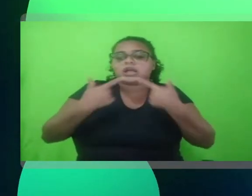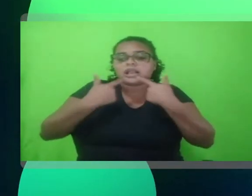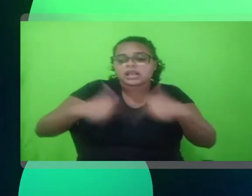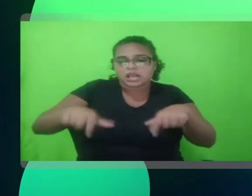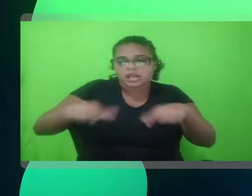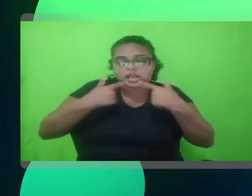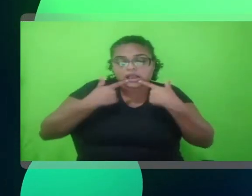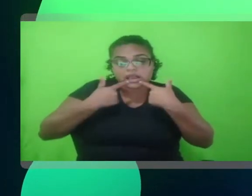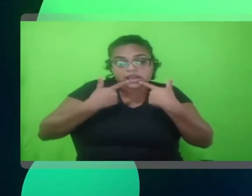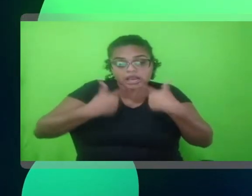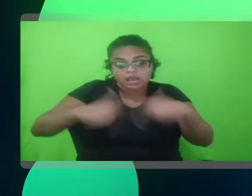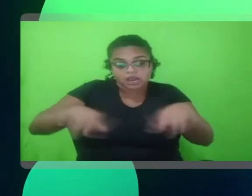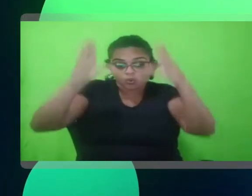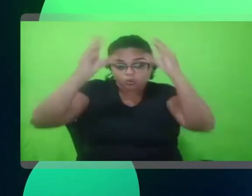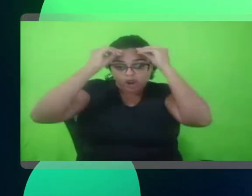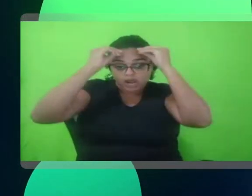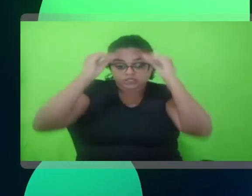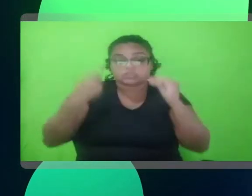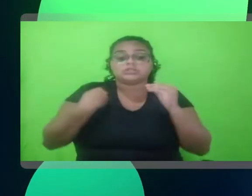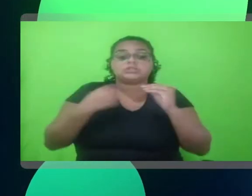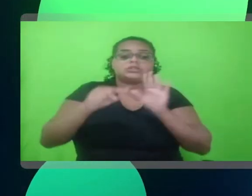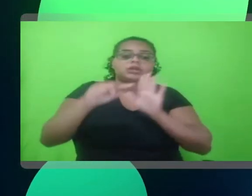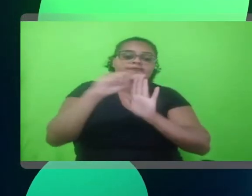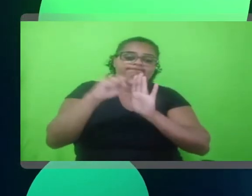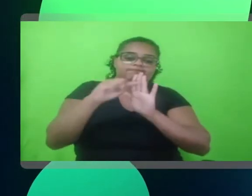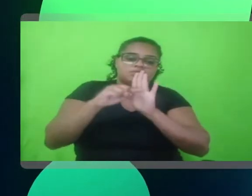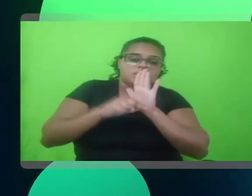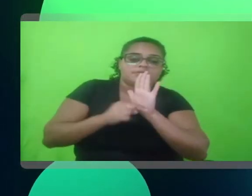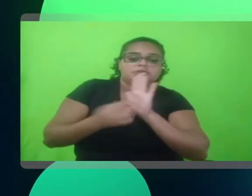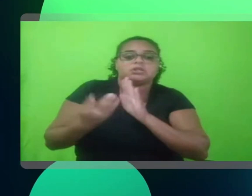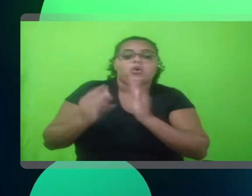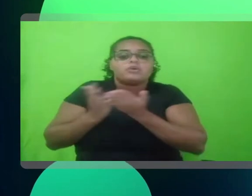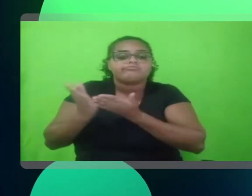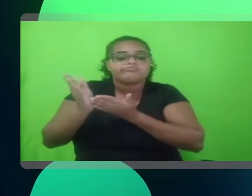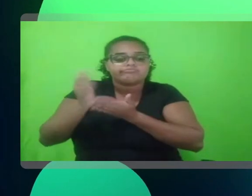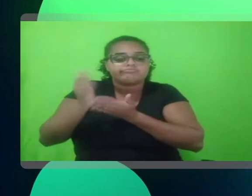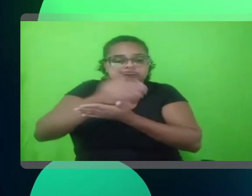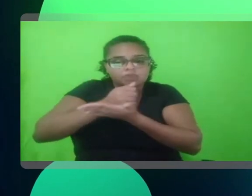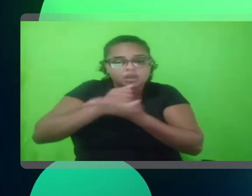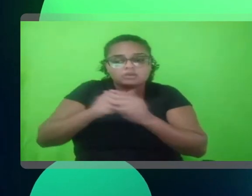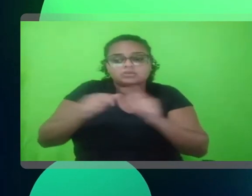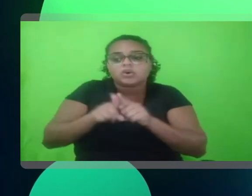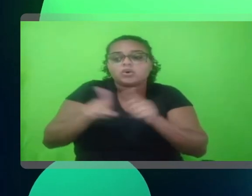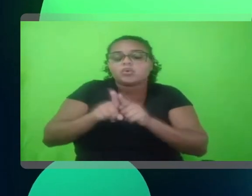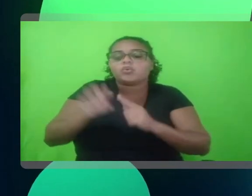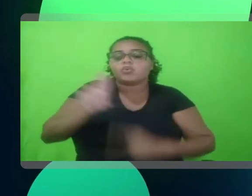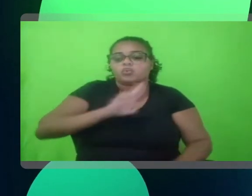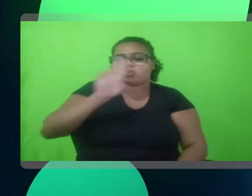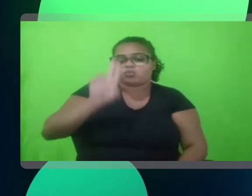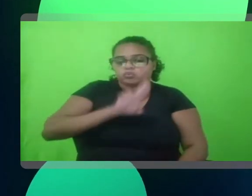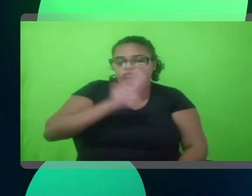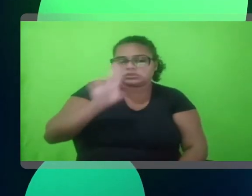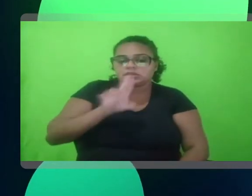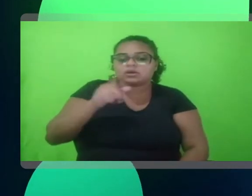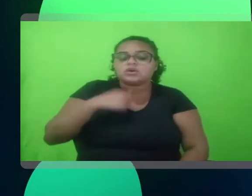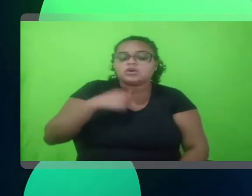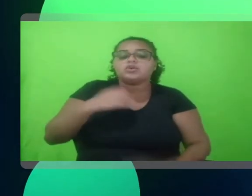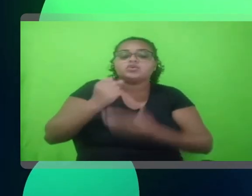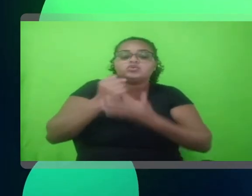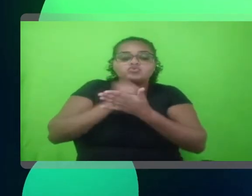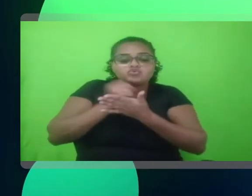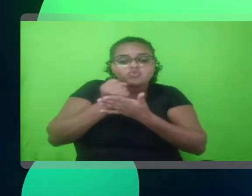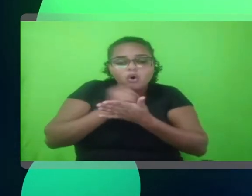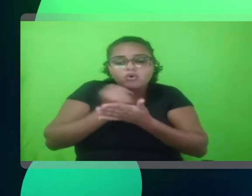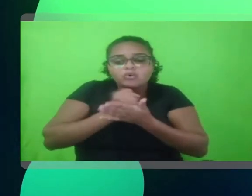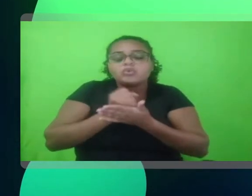dentro desse universo de dados aqui, a gente usa JavaScript, que acho que é a linguagem quase que universal